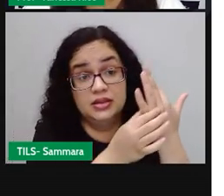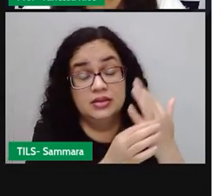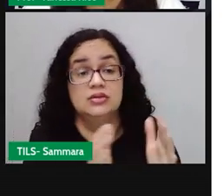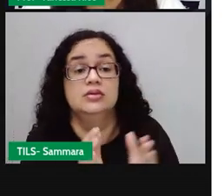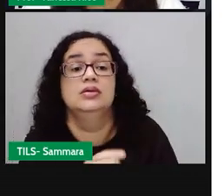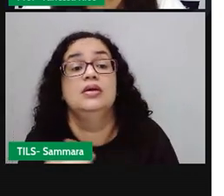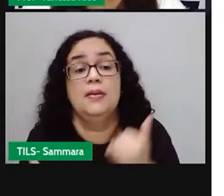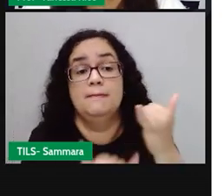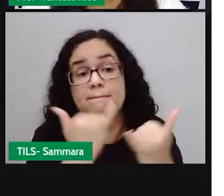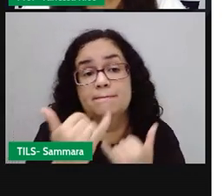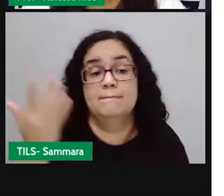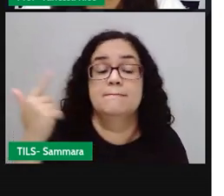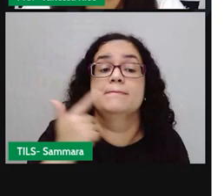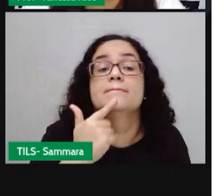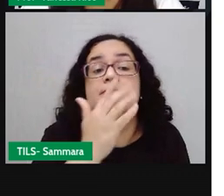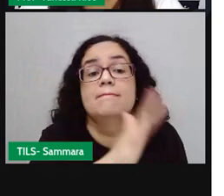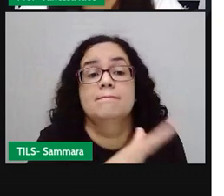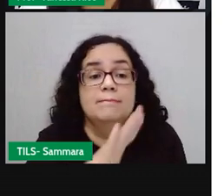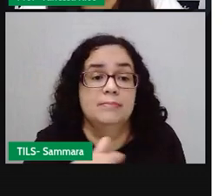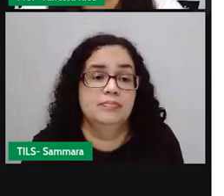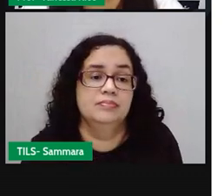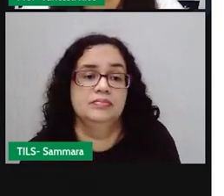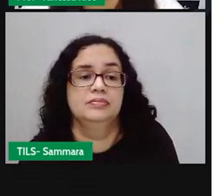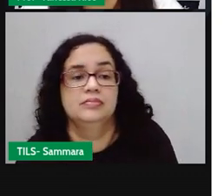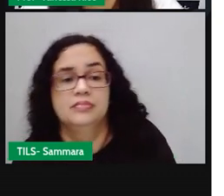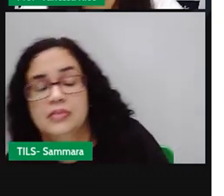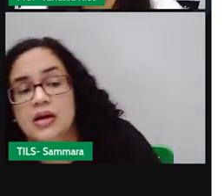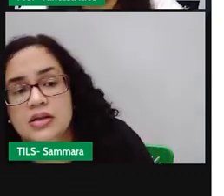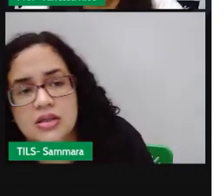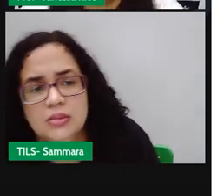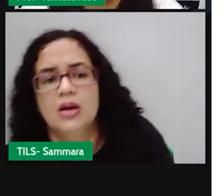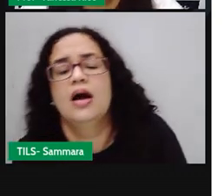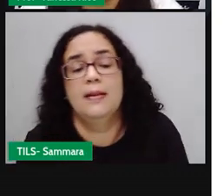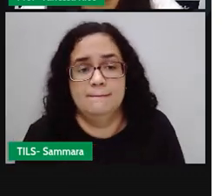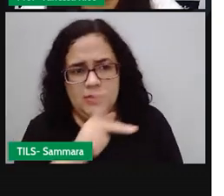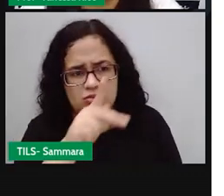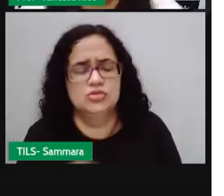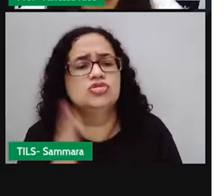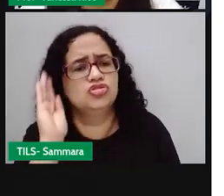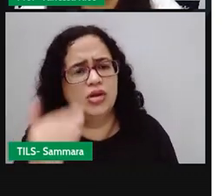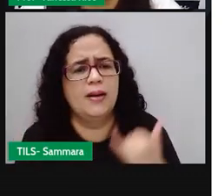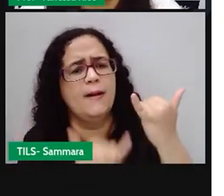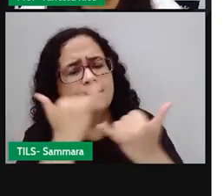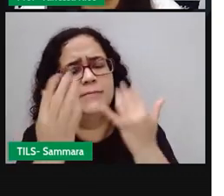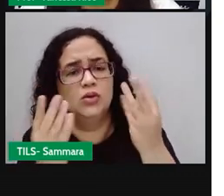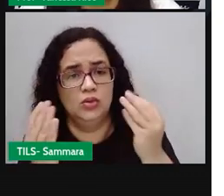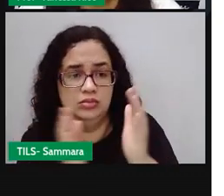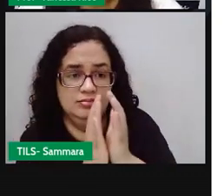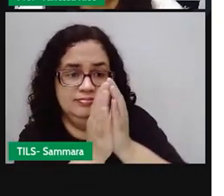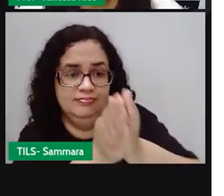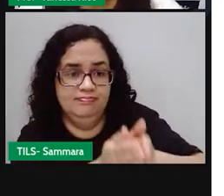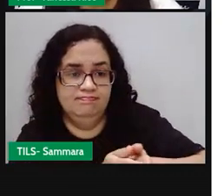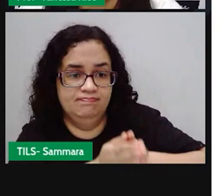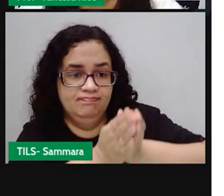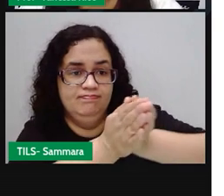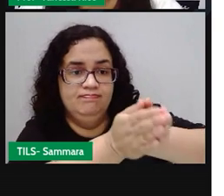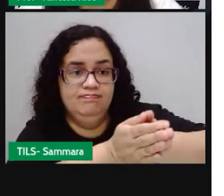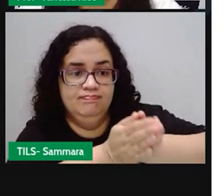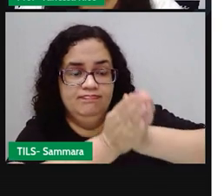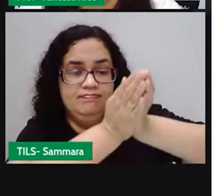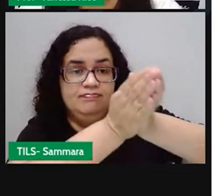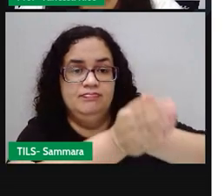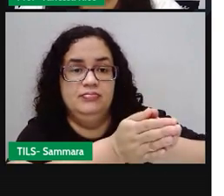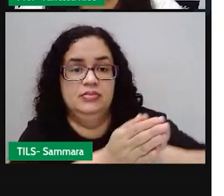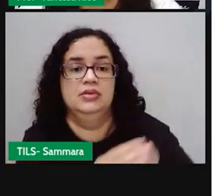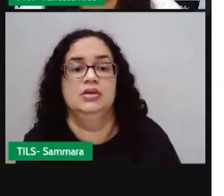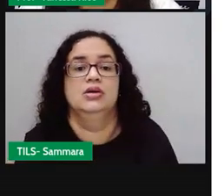que a Pró brincava aí com essas brincadeiras, né? Já brinquei bastante dessa brincadeira. Passa anel. Um dos jogadores